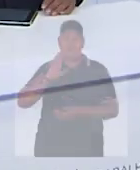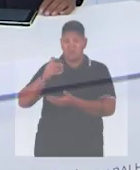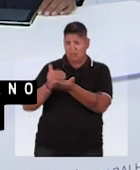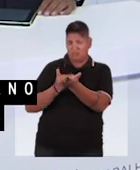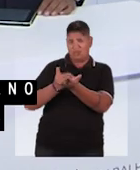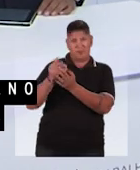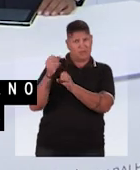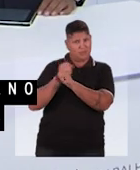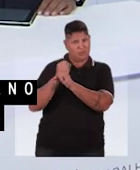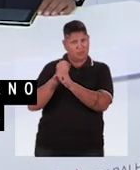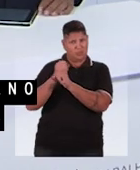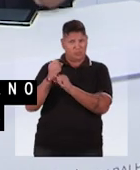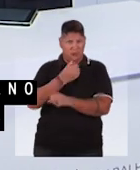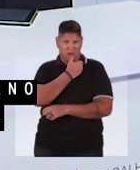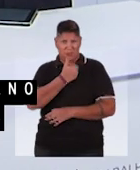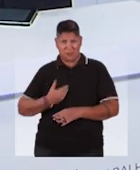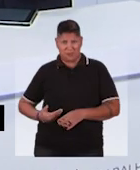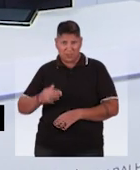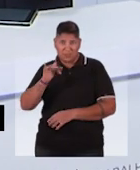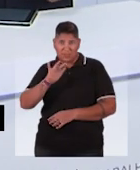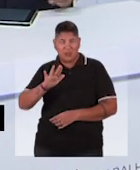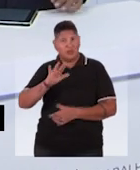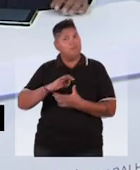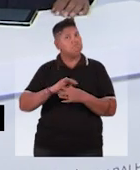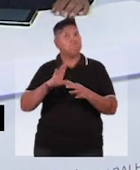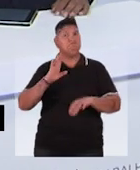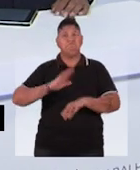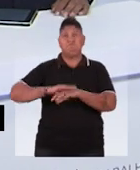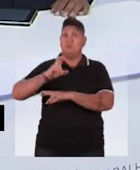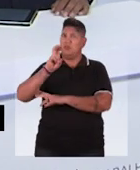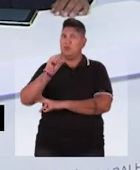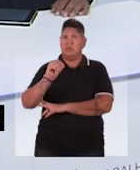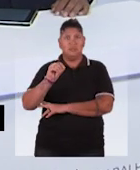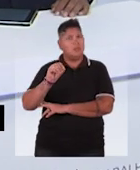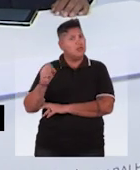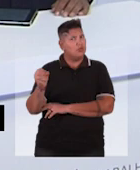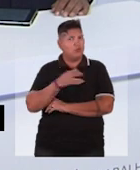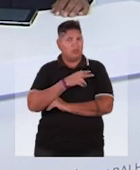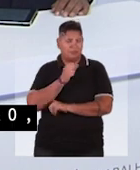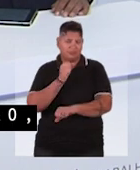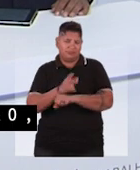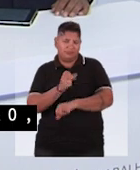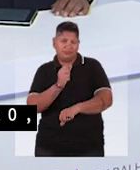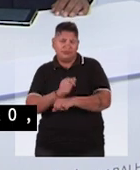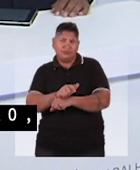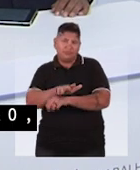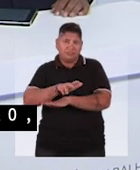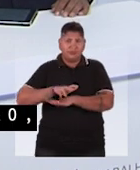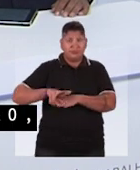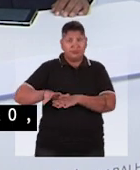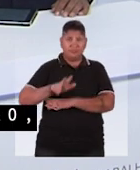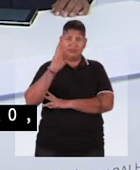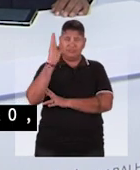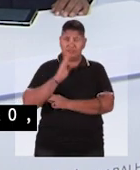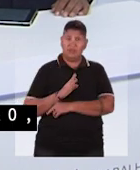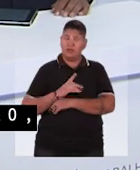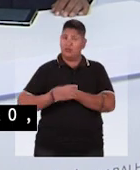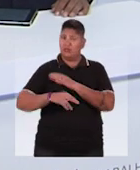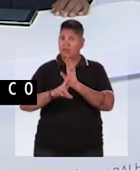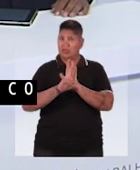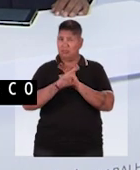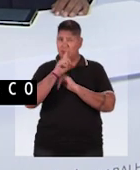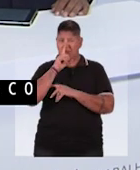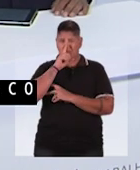Desde o começo do ano, o governo federal liberou mais de 50 novos tipos de agrotóxicos para o mercado brasileiro,